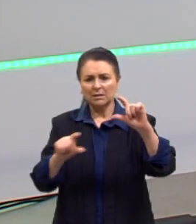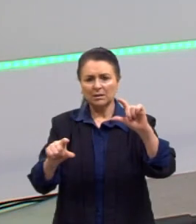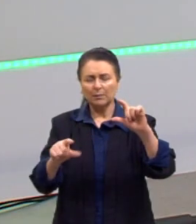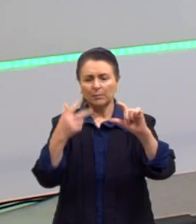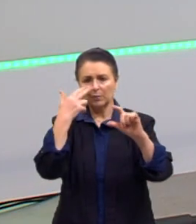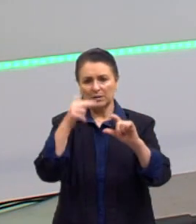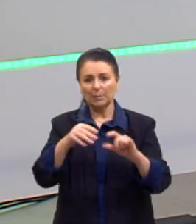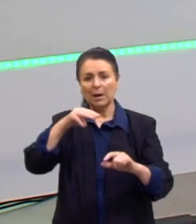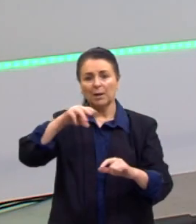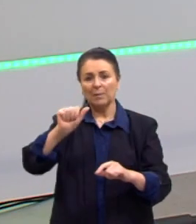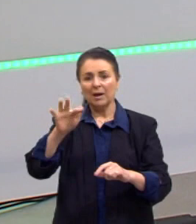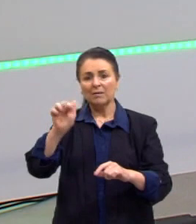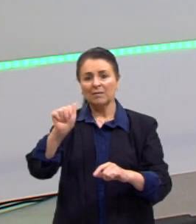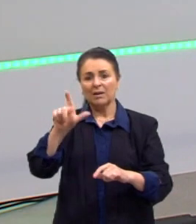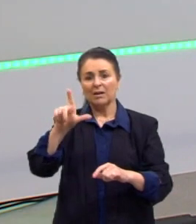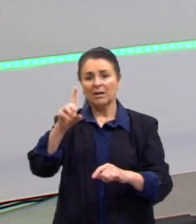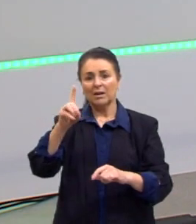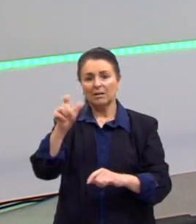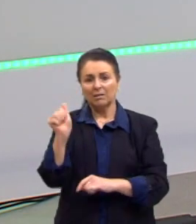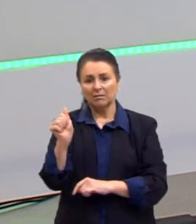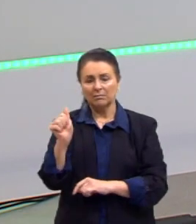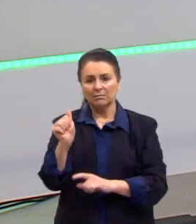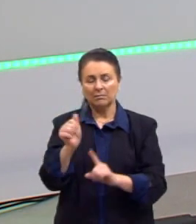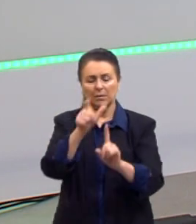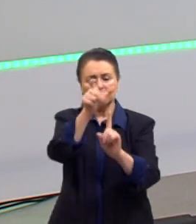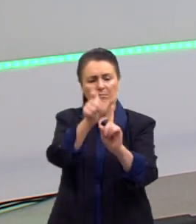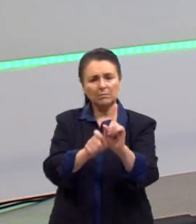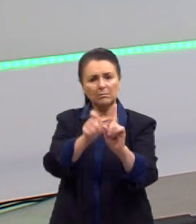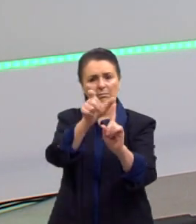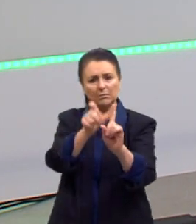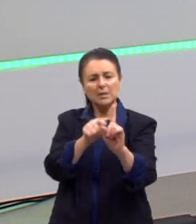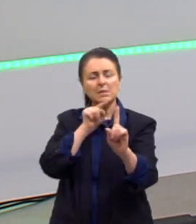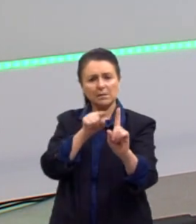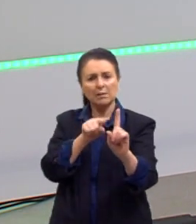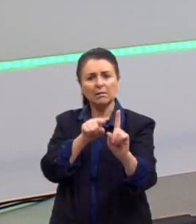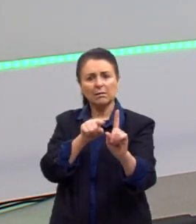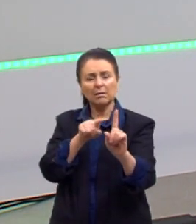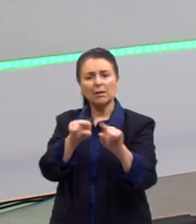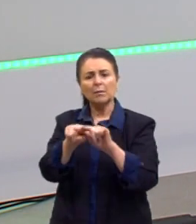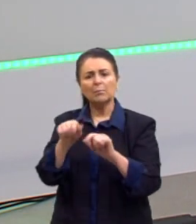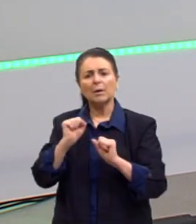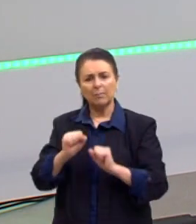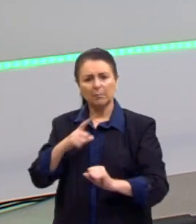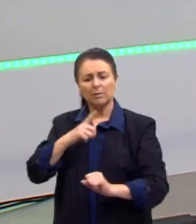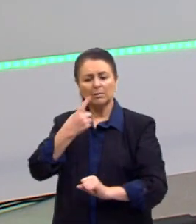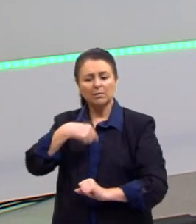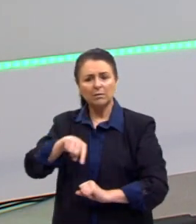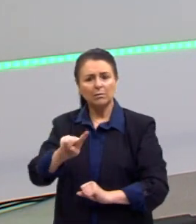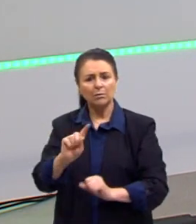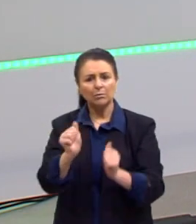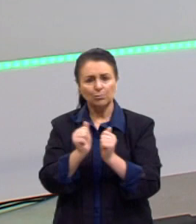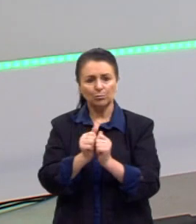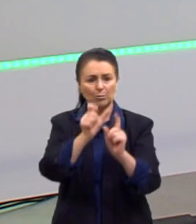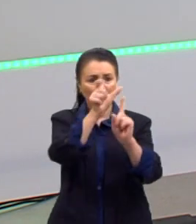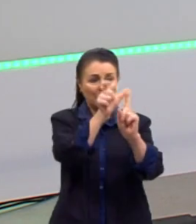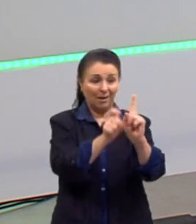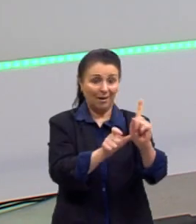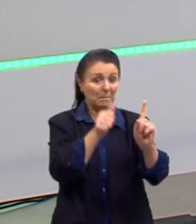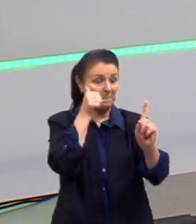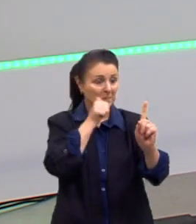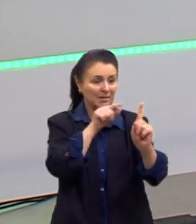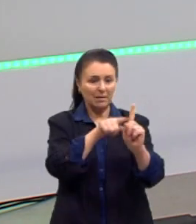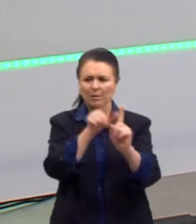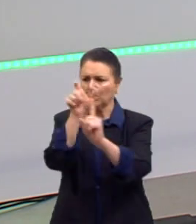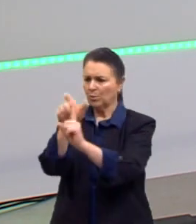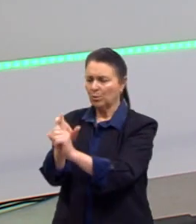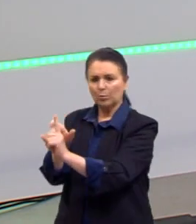tirinha da Mafalda. A personagem que sempre aparece é a Mafalda, mas eu posso ter outros personagens aparecendo. Em